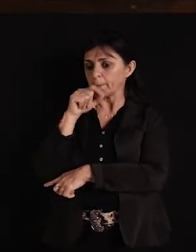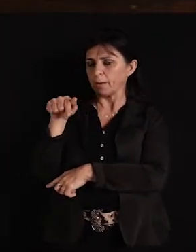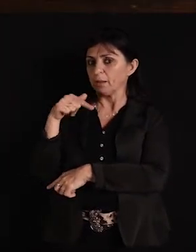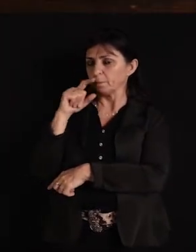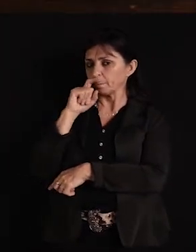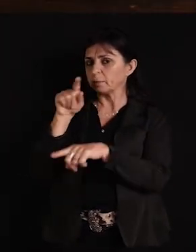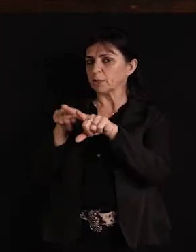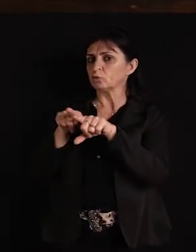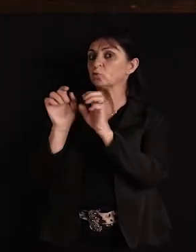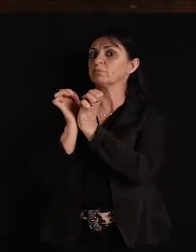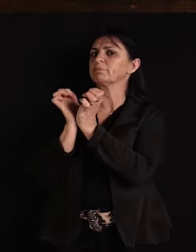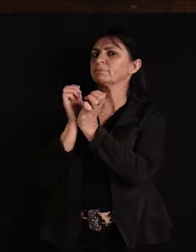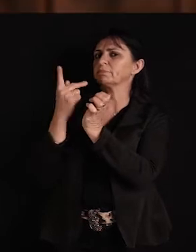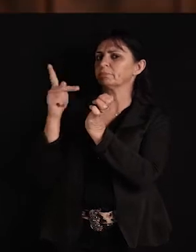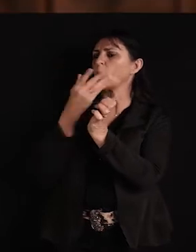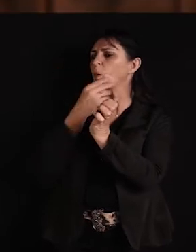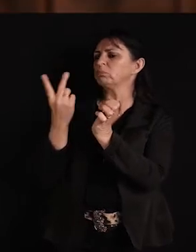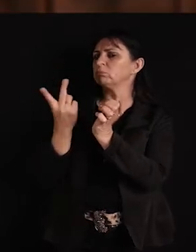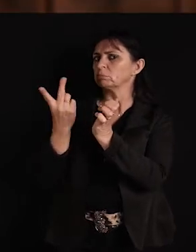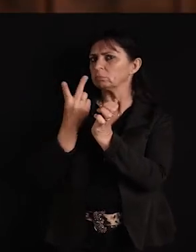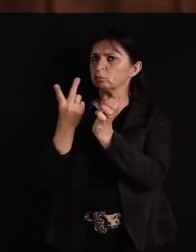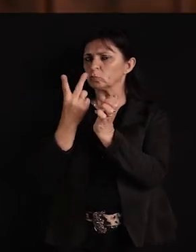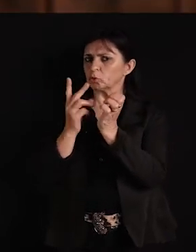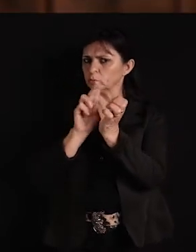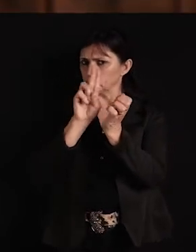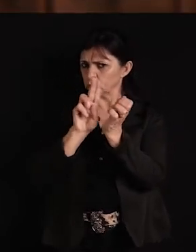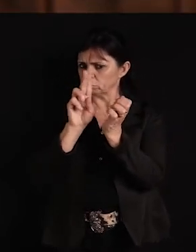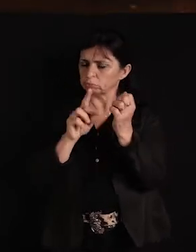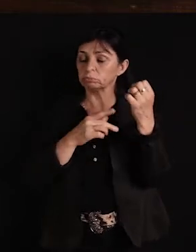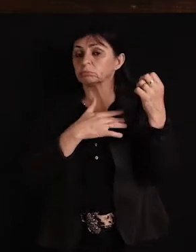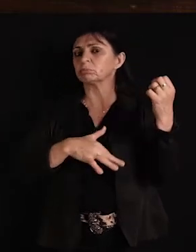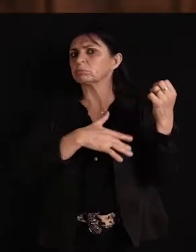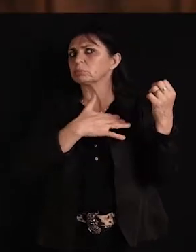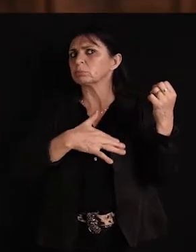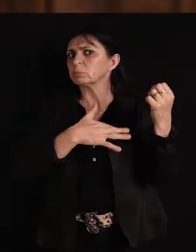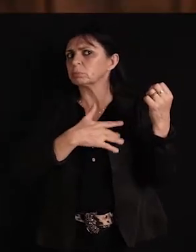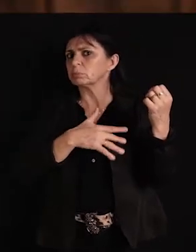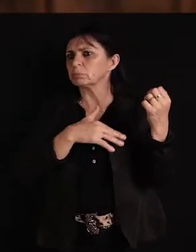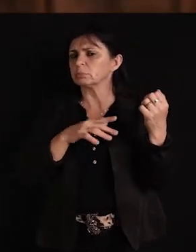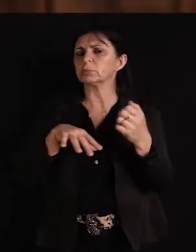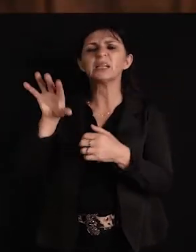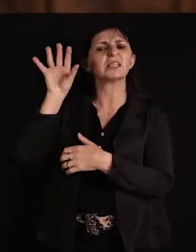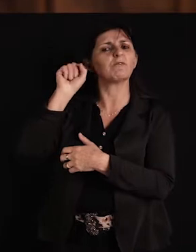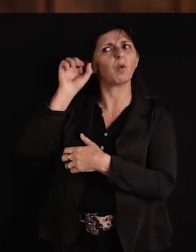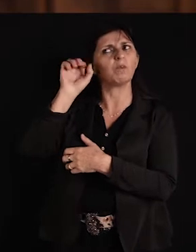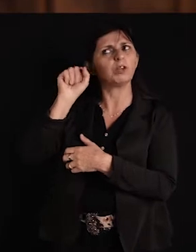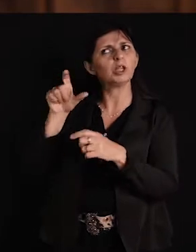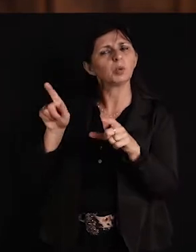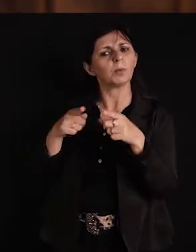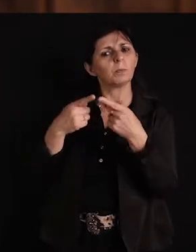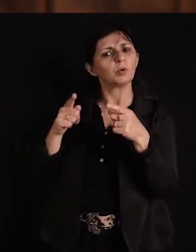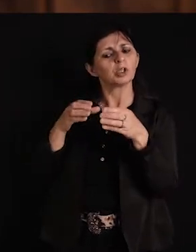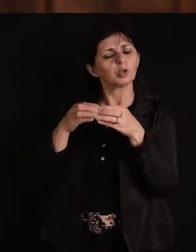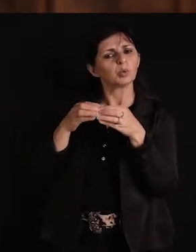um colega músico dele lá de Santo Ângelo, seu Celso Taborta. Eles estavam escutando uma música dos Serranos, o grupo